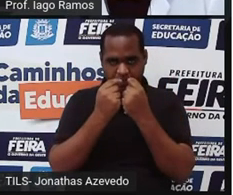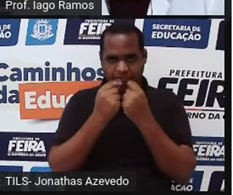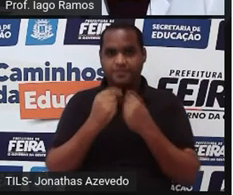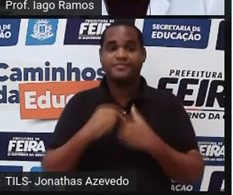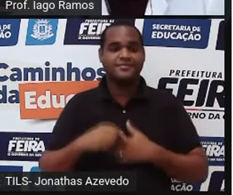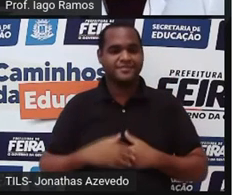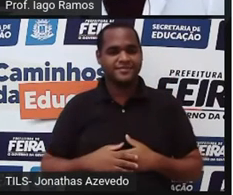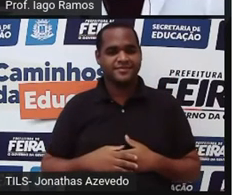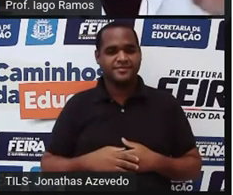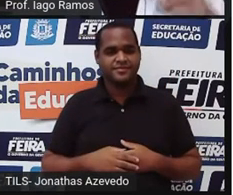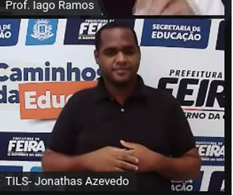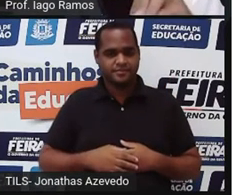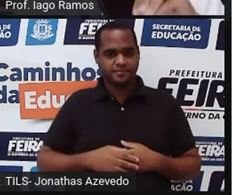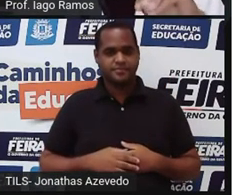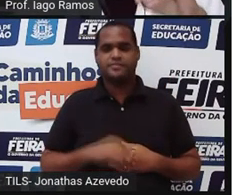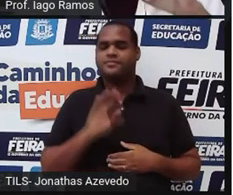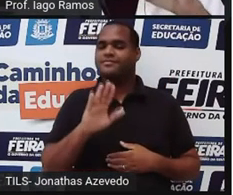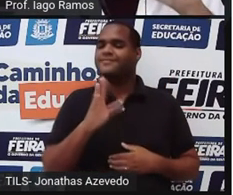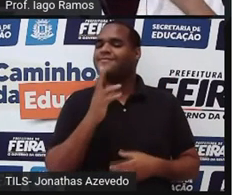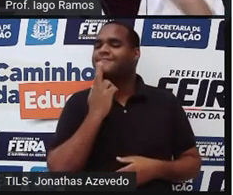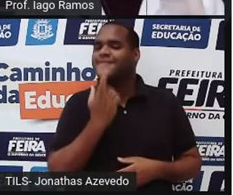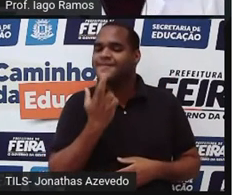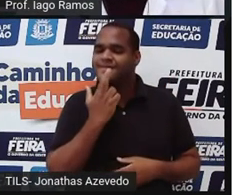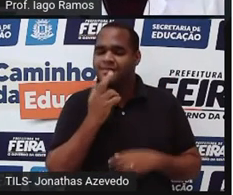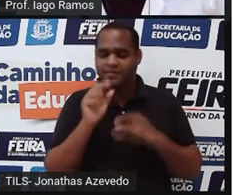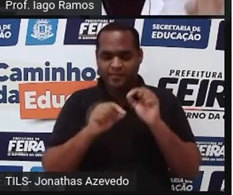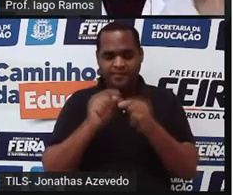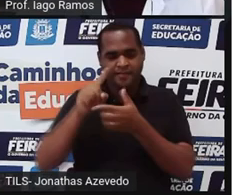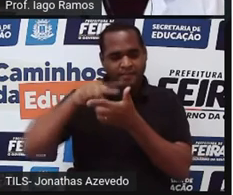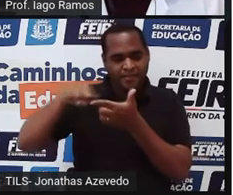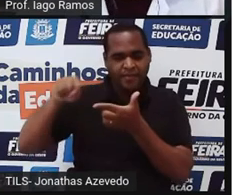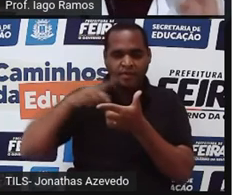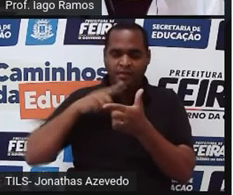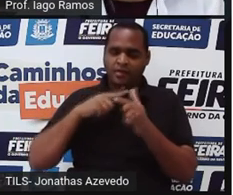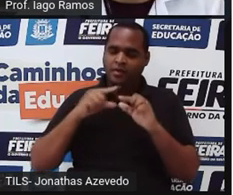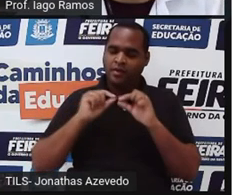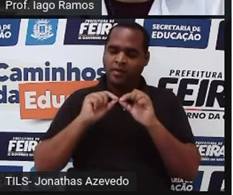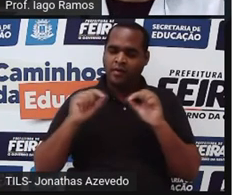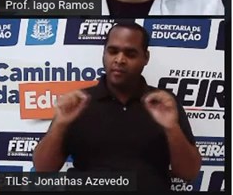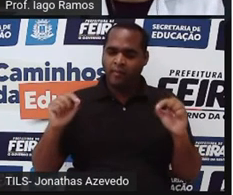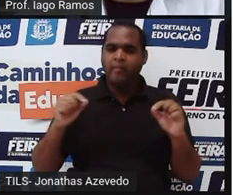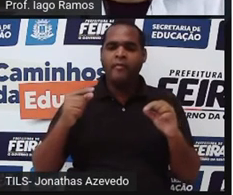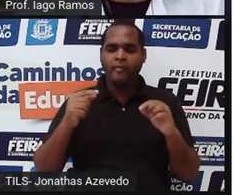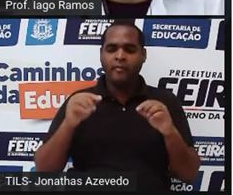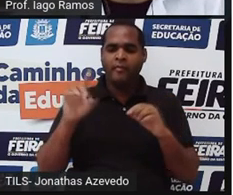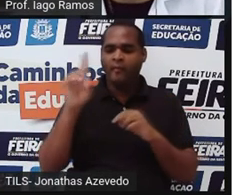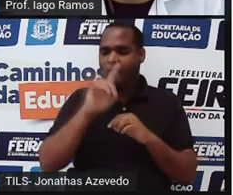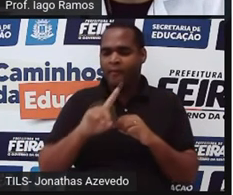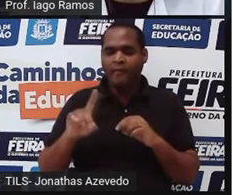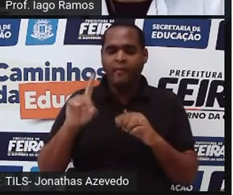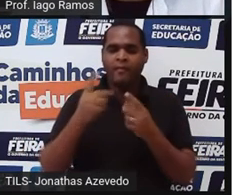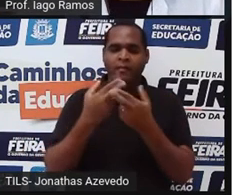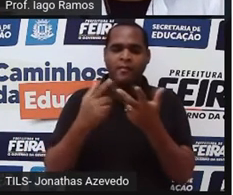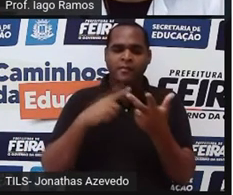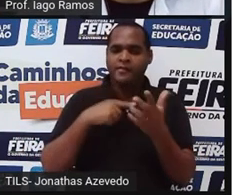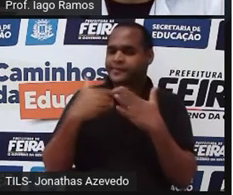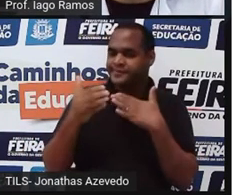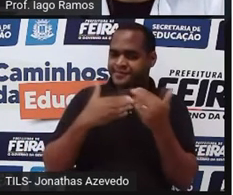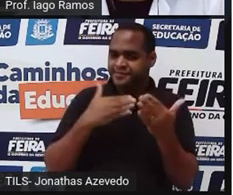E os resultados da divisão do comprimento pelo diâmetro de qualquer circunferência